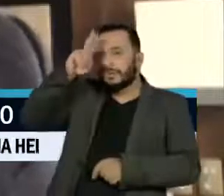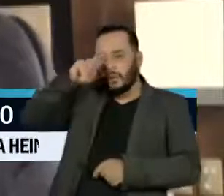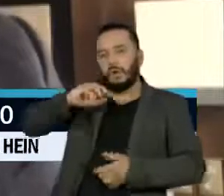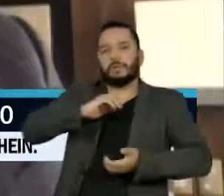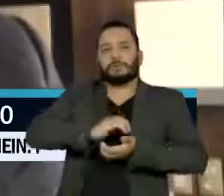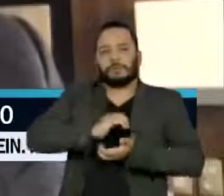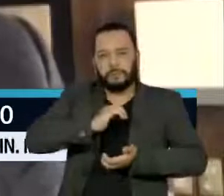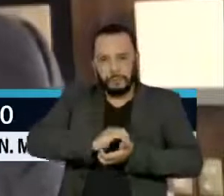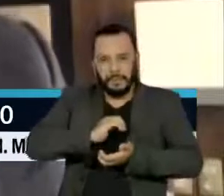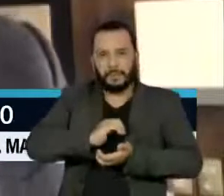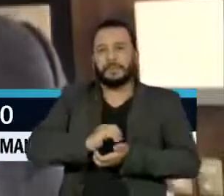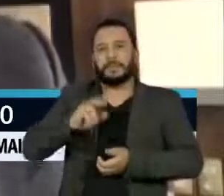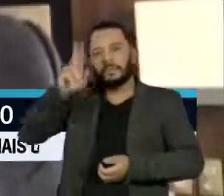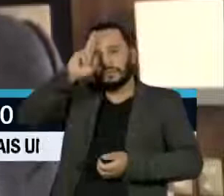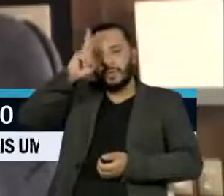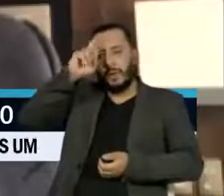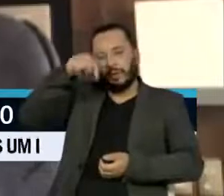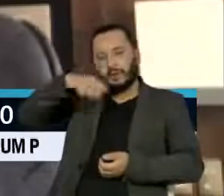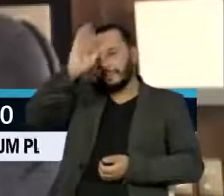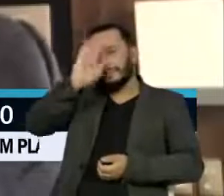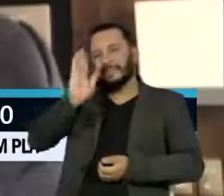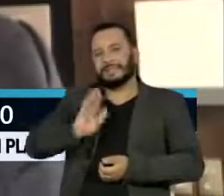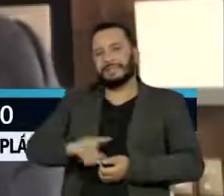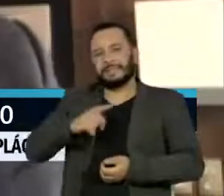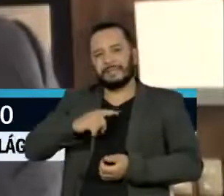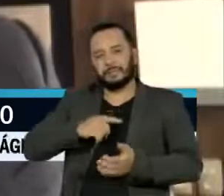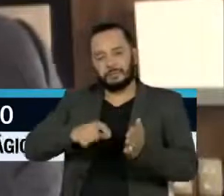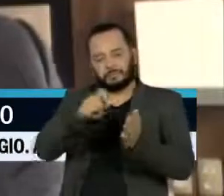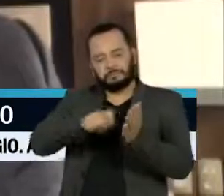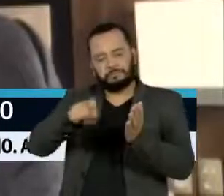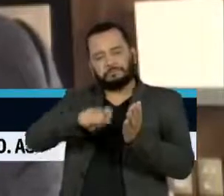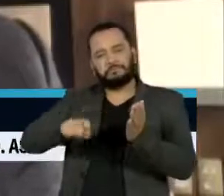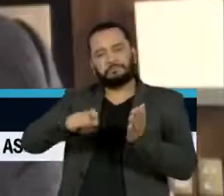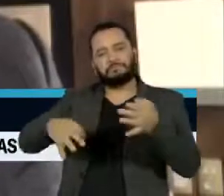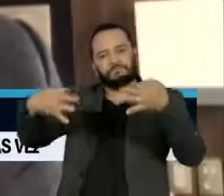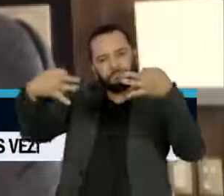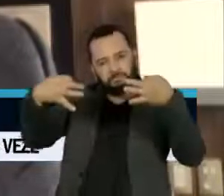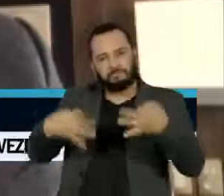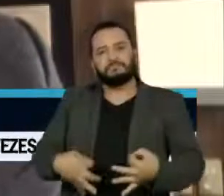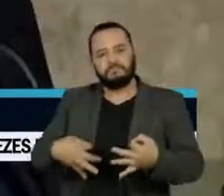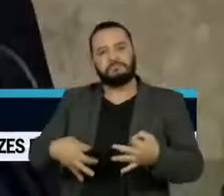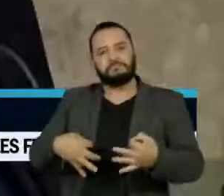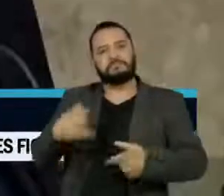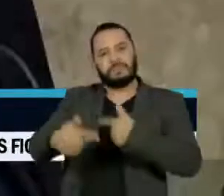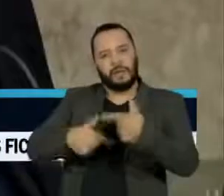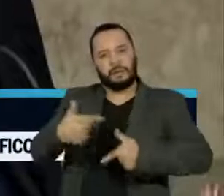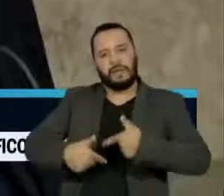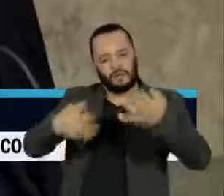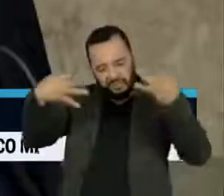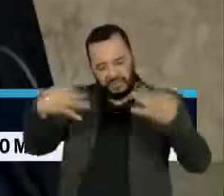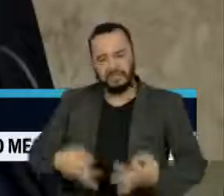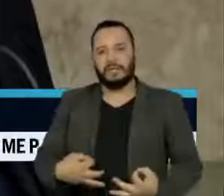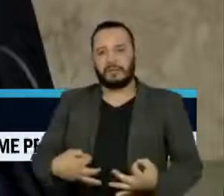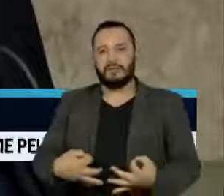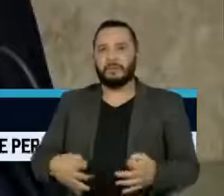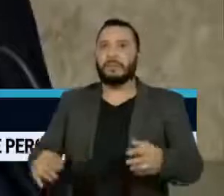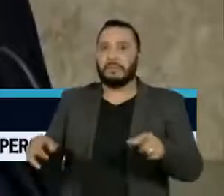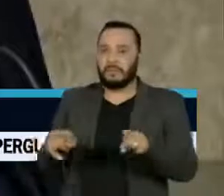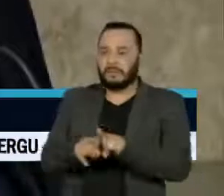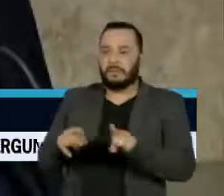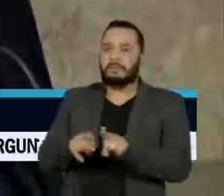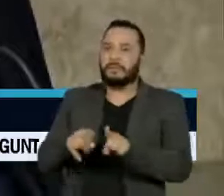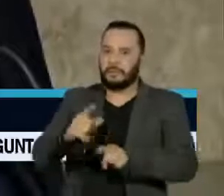firmes, serenas e dignas da sua pena. Revelou-se, deveras,